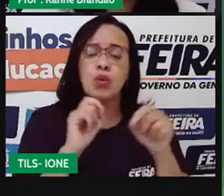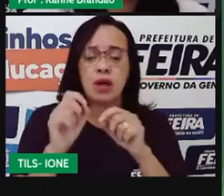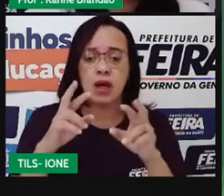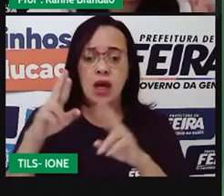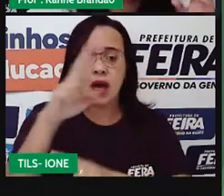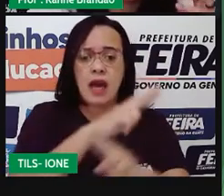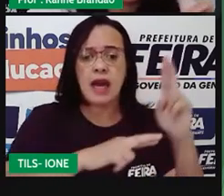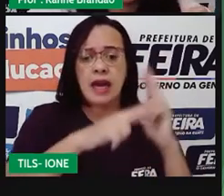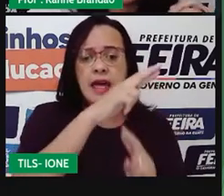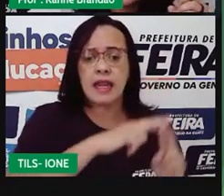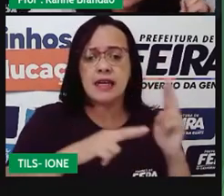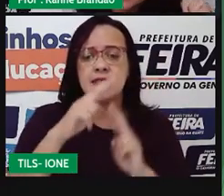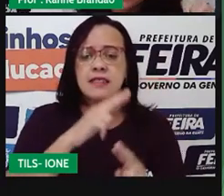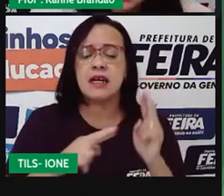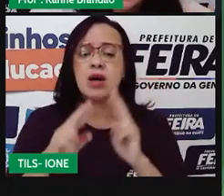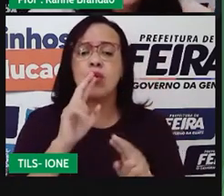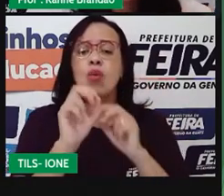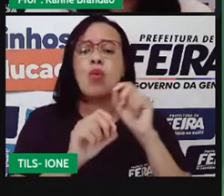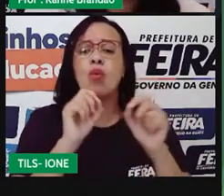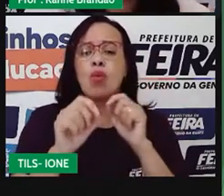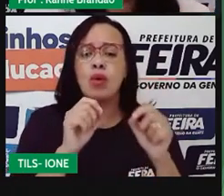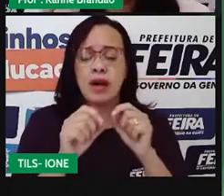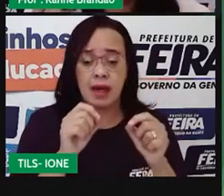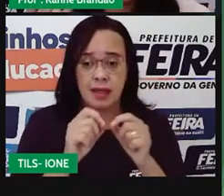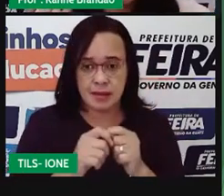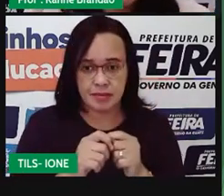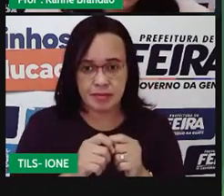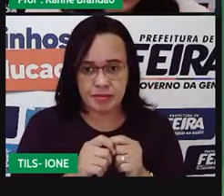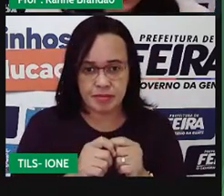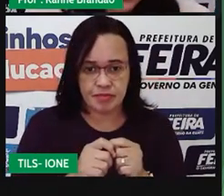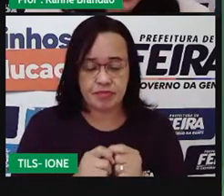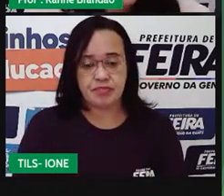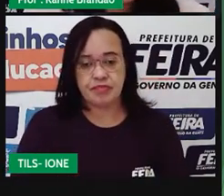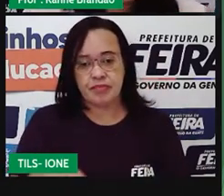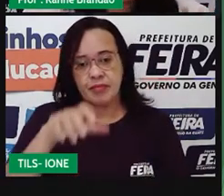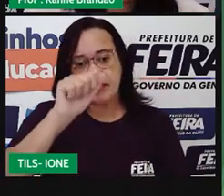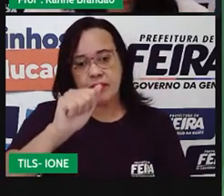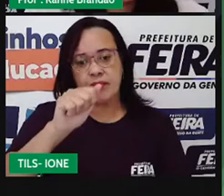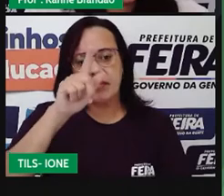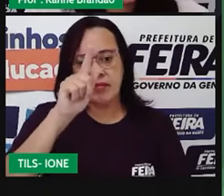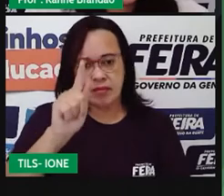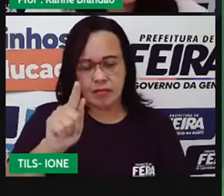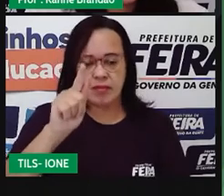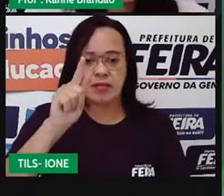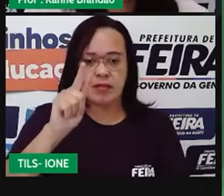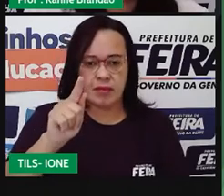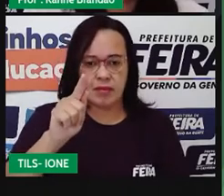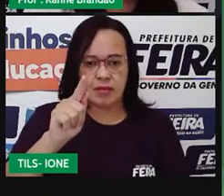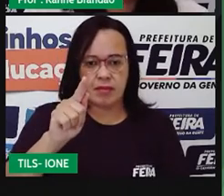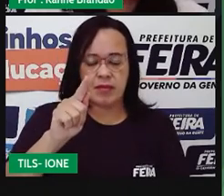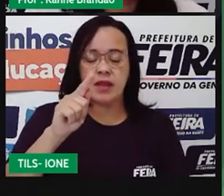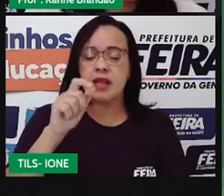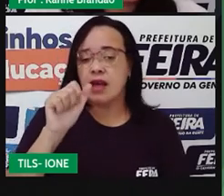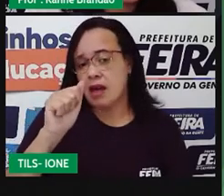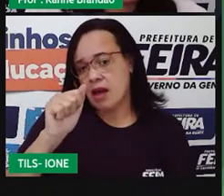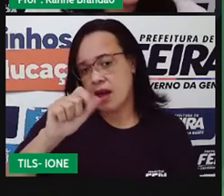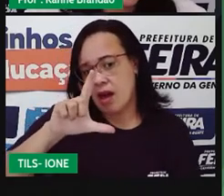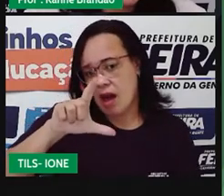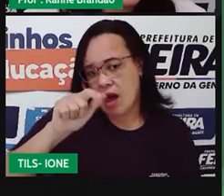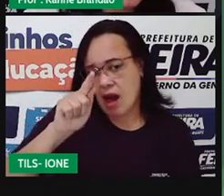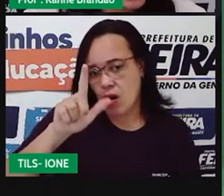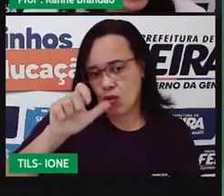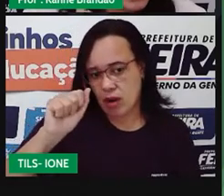de uma alga unicelular de um fungo. Quando eles vivem juntos em uma relação de